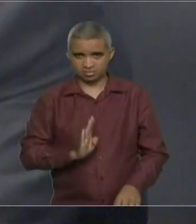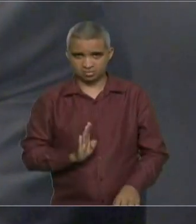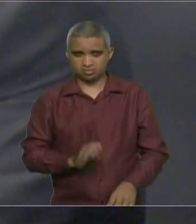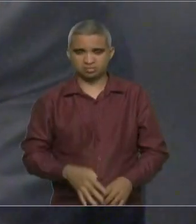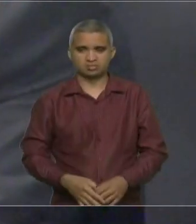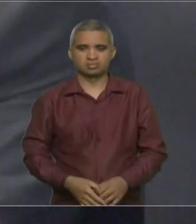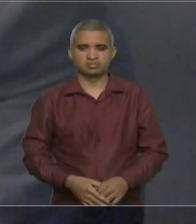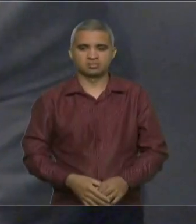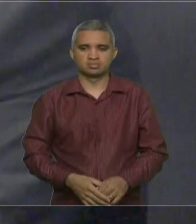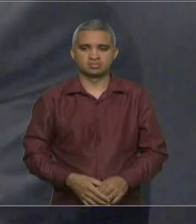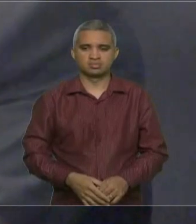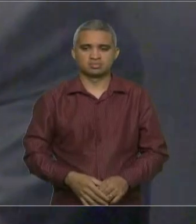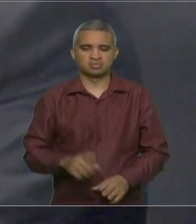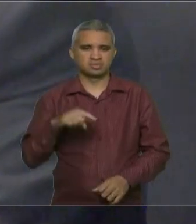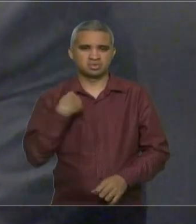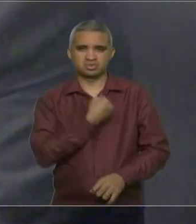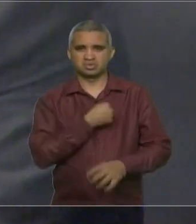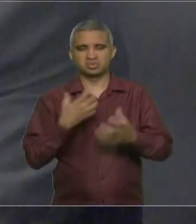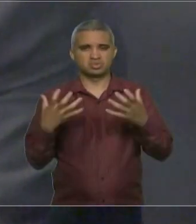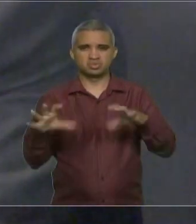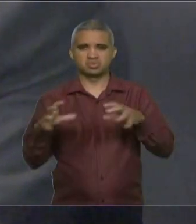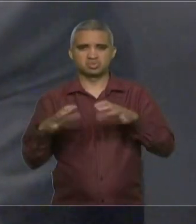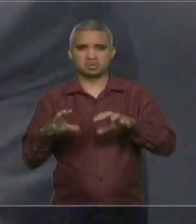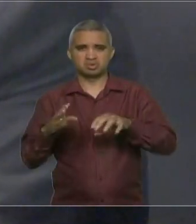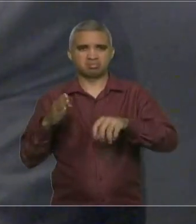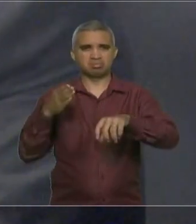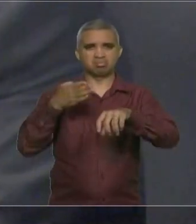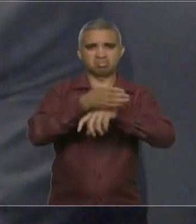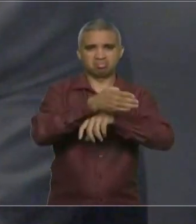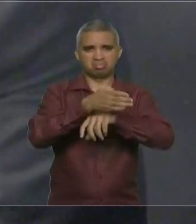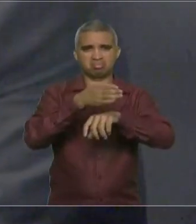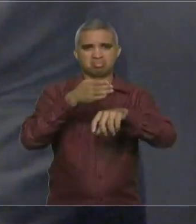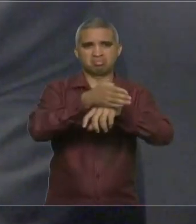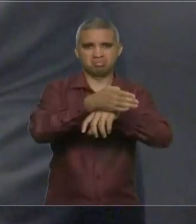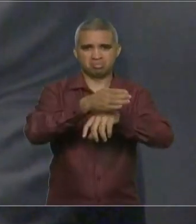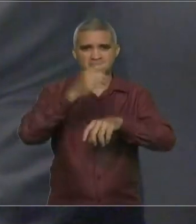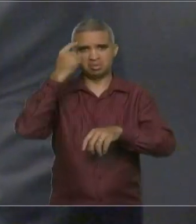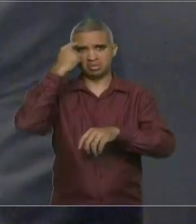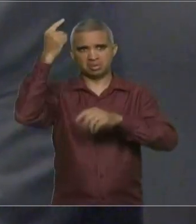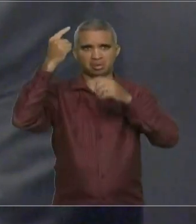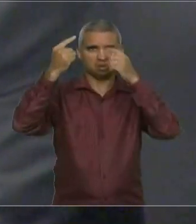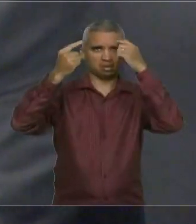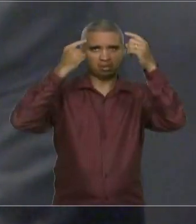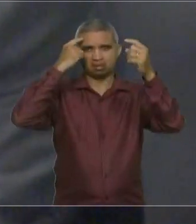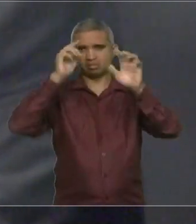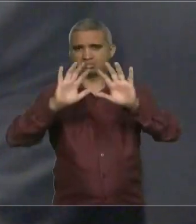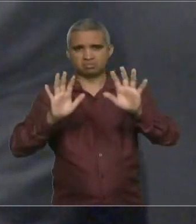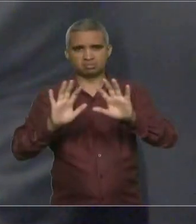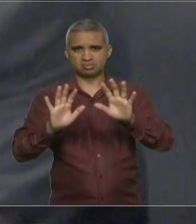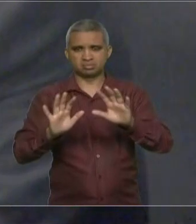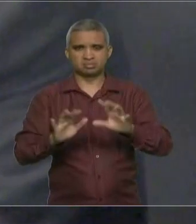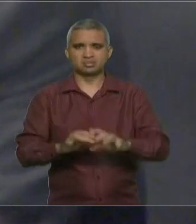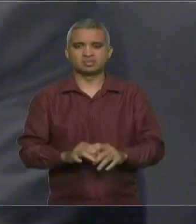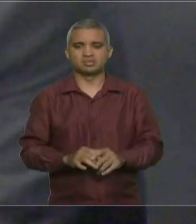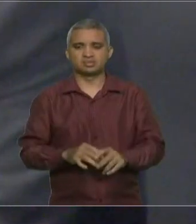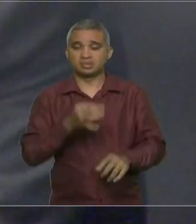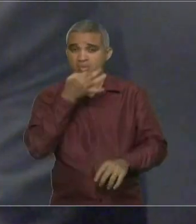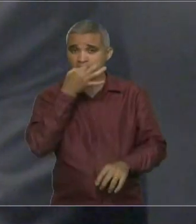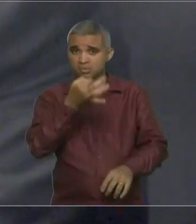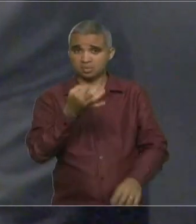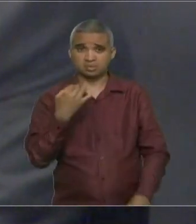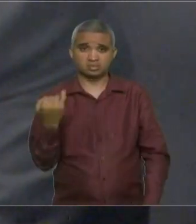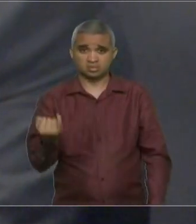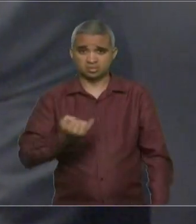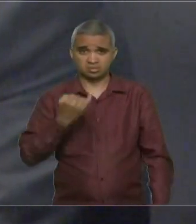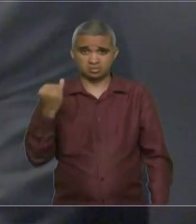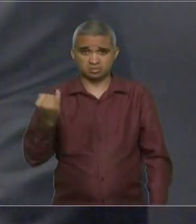nos intrometermos com as ideias de quem quer que seja. O que eu acho importante, uma das